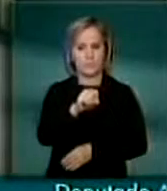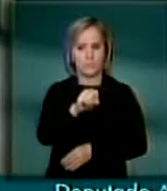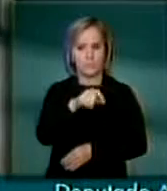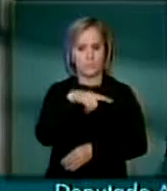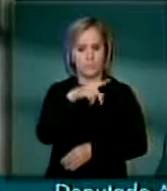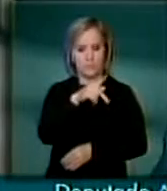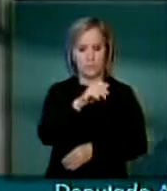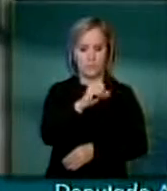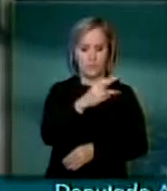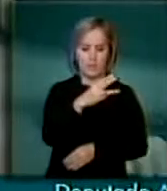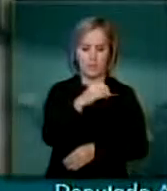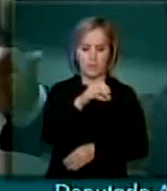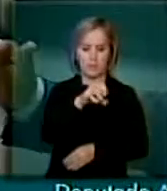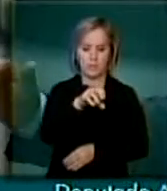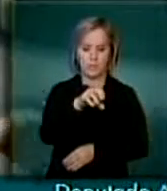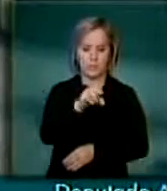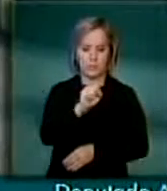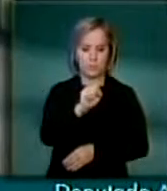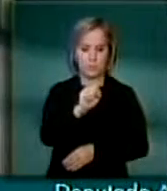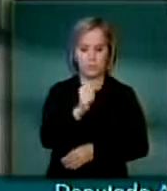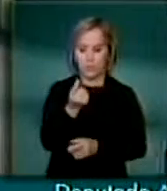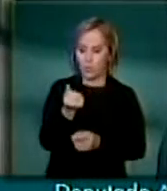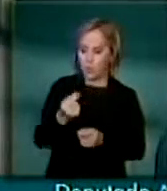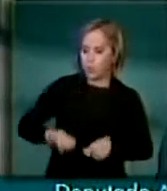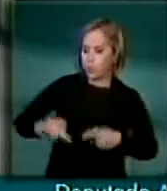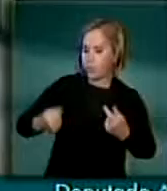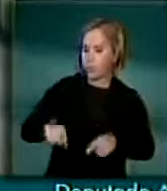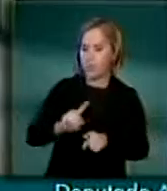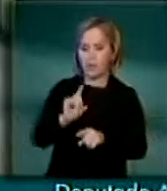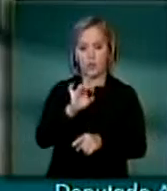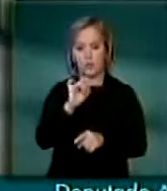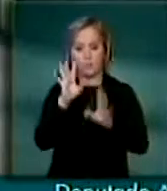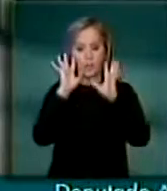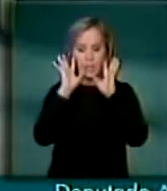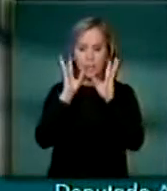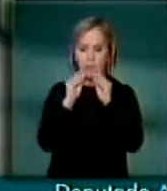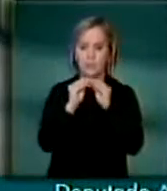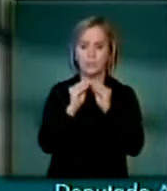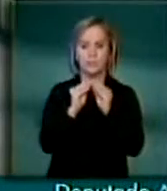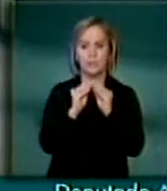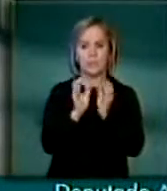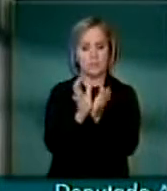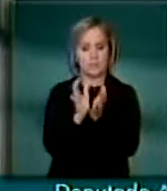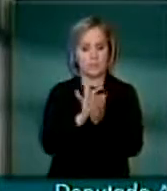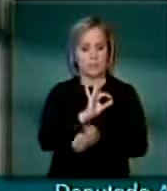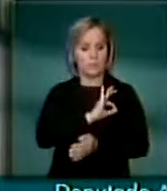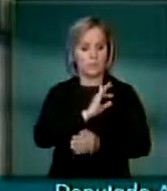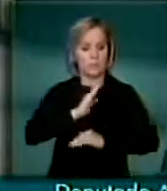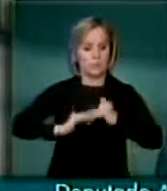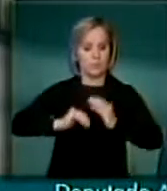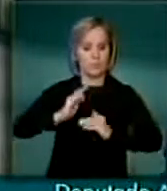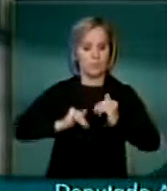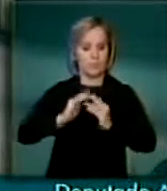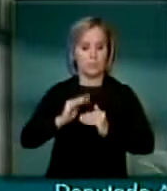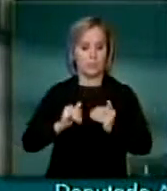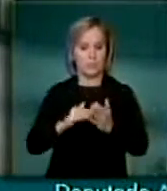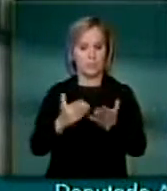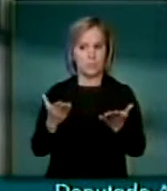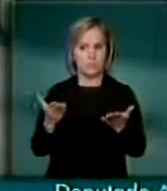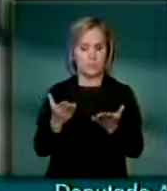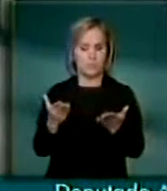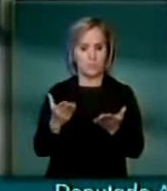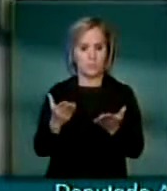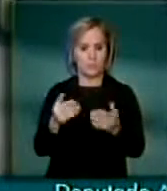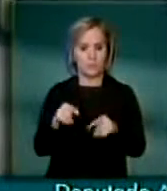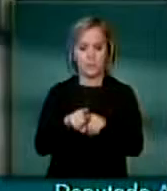porque a PEC 308 não gera nenhuma despesa, é só reconhecimento da categoria de condição de policial para agentes pertenciários, que vai melhorar muito